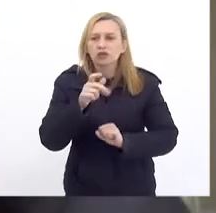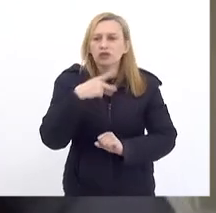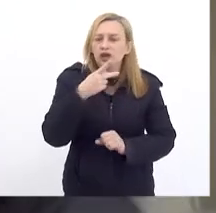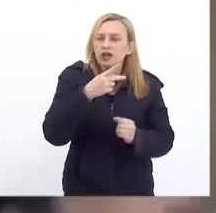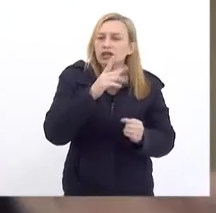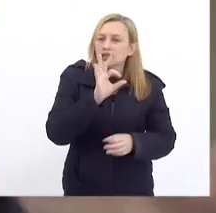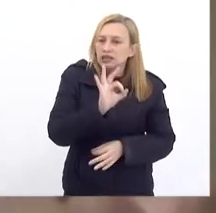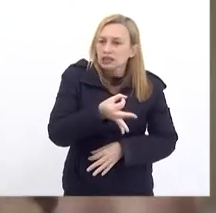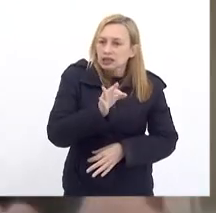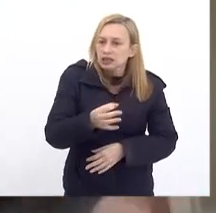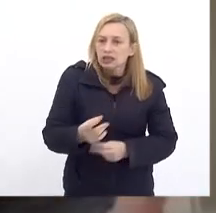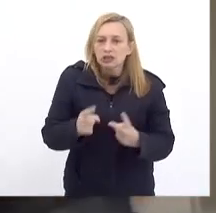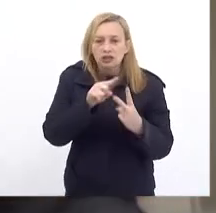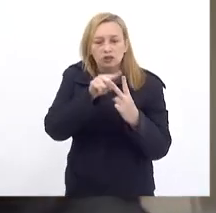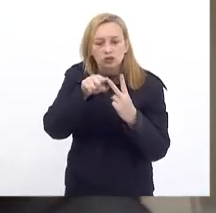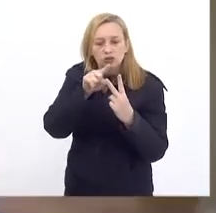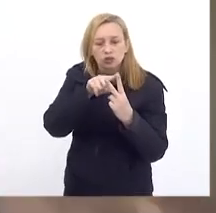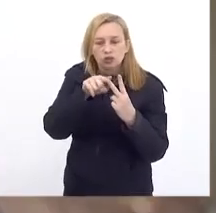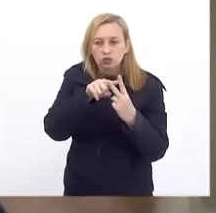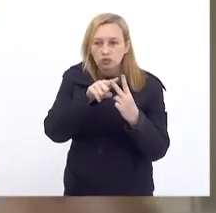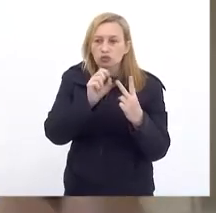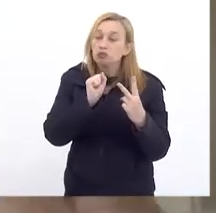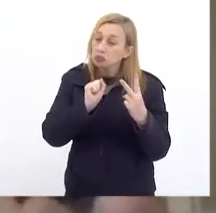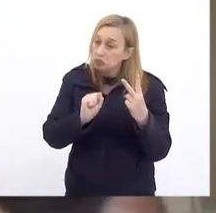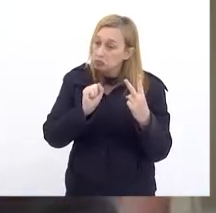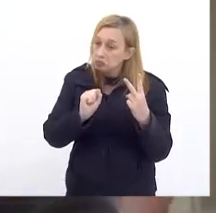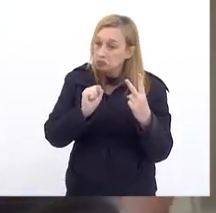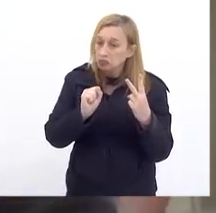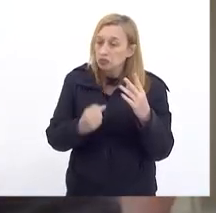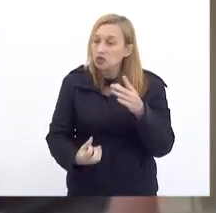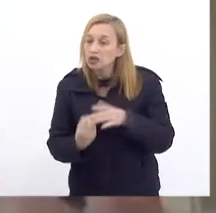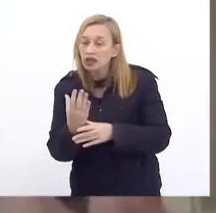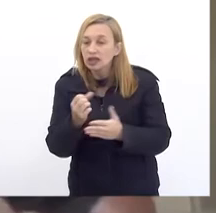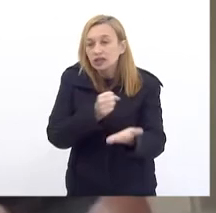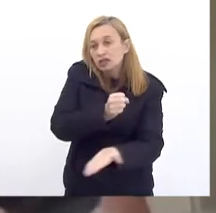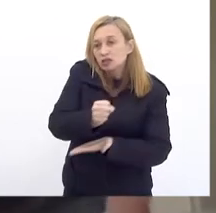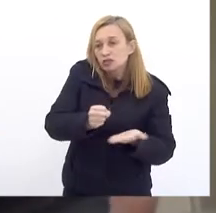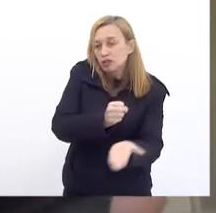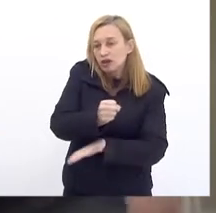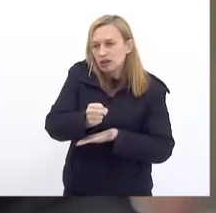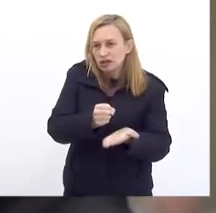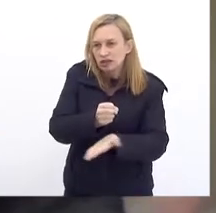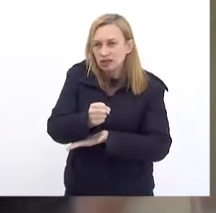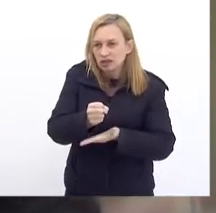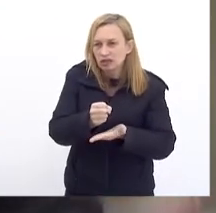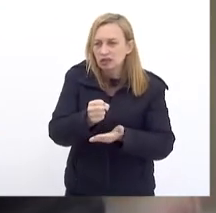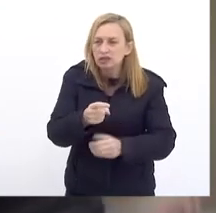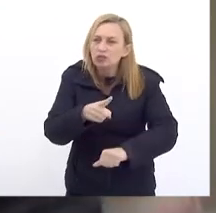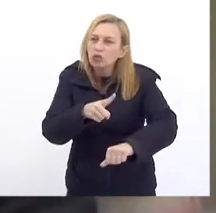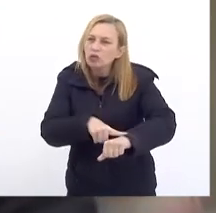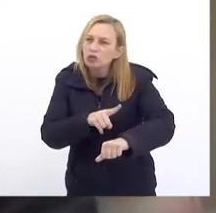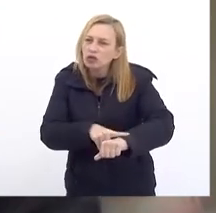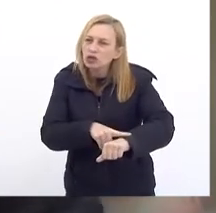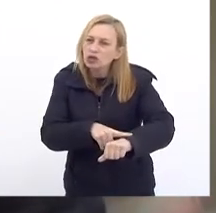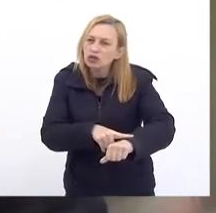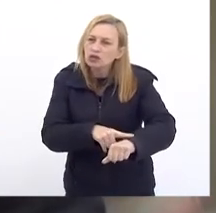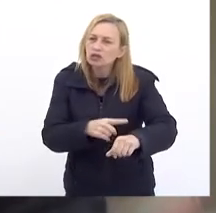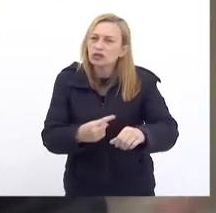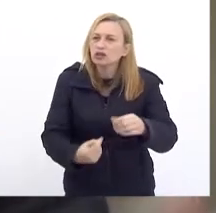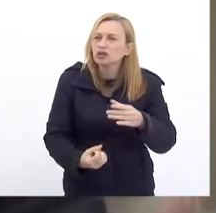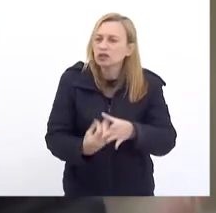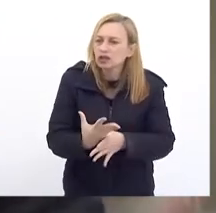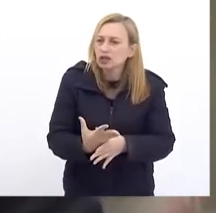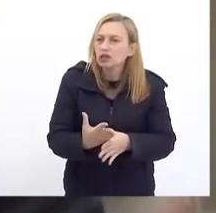basicamente Duas premissas Puderam criar As bases Para esse Momento Que está sendo Construído